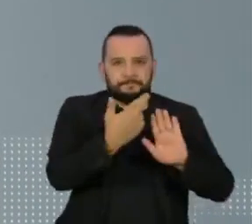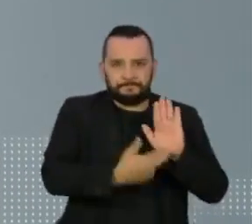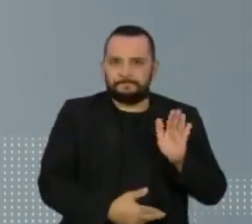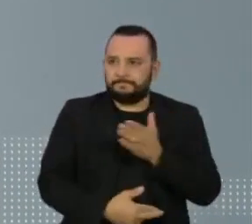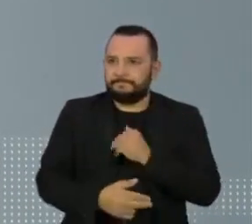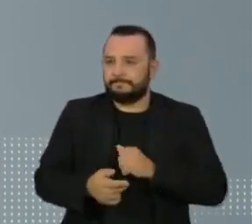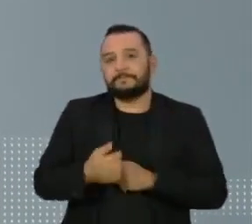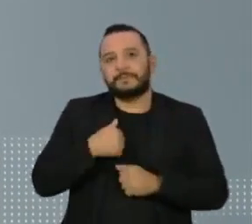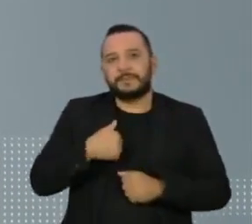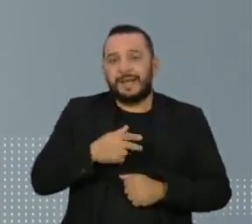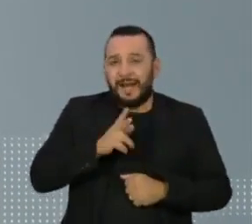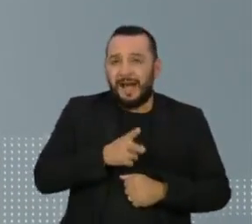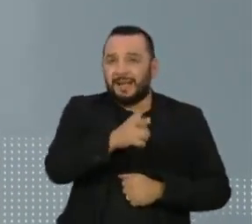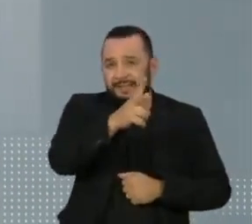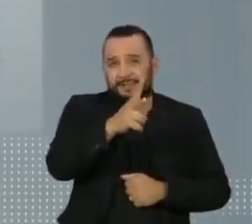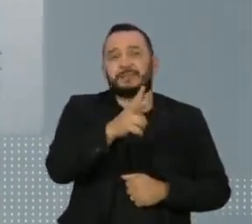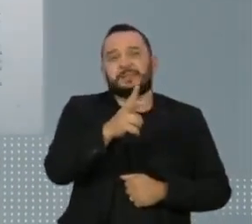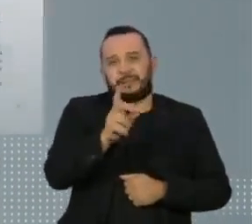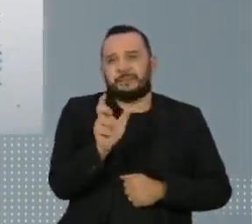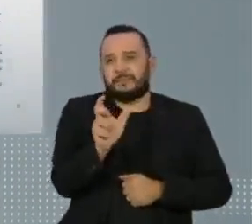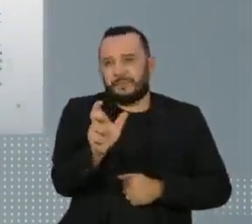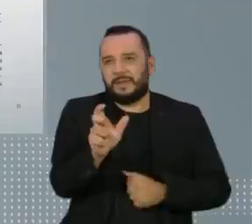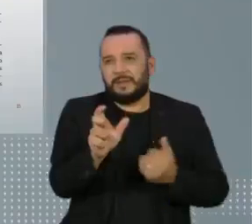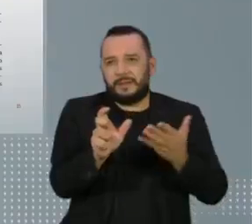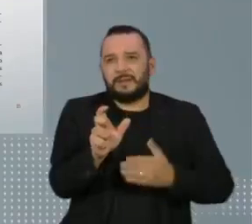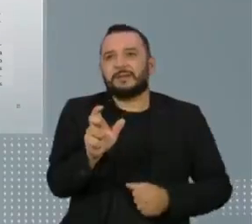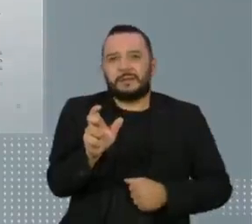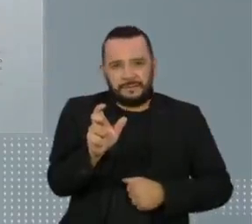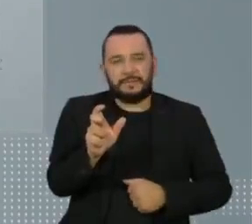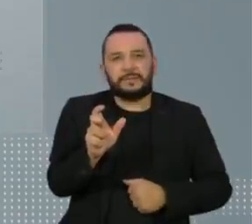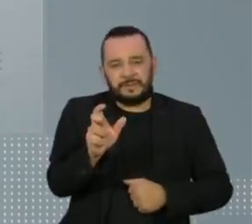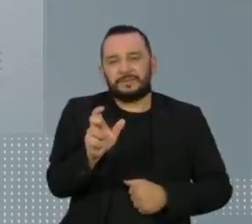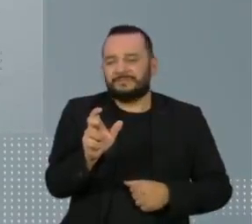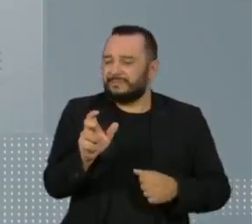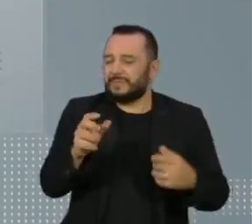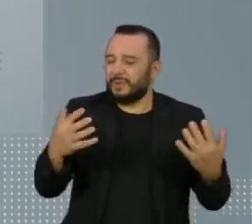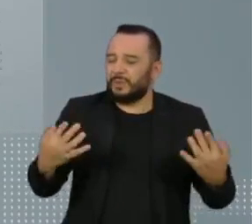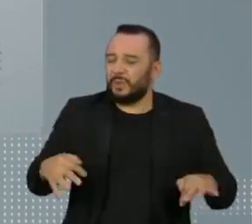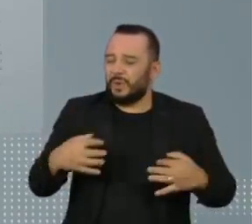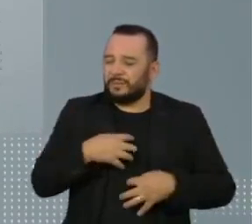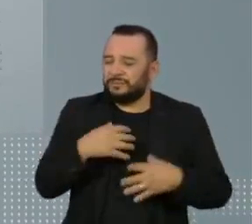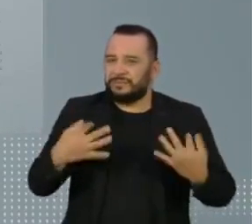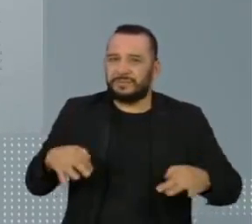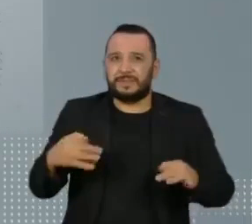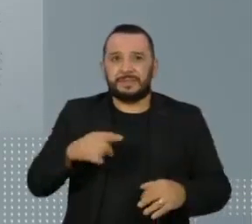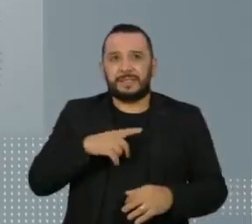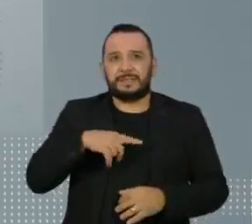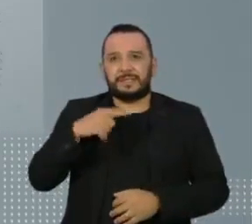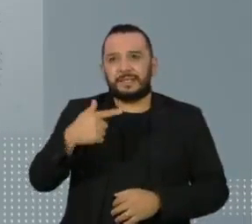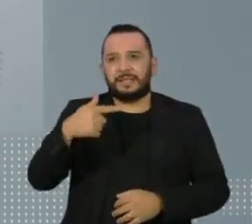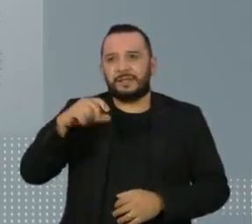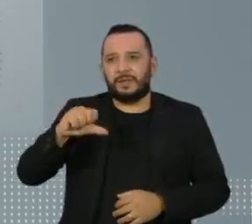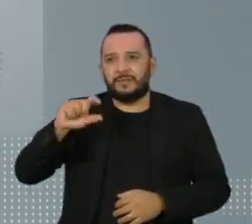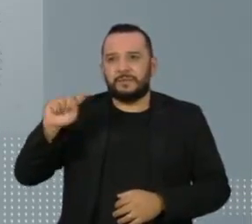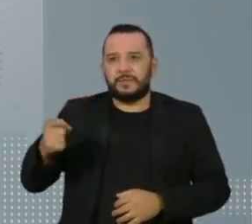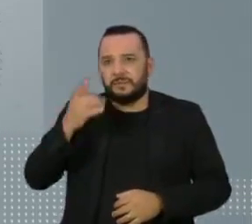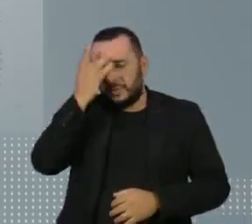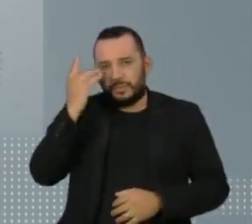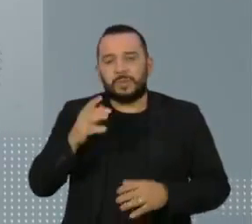esta é a palavra que mais dói, mostra que há mais de 79 mil pessoas desaparecidas no país.